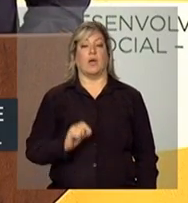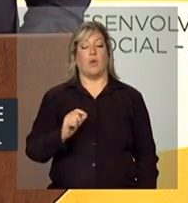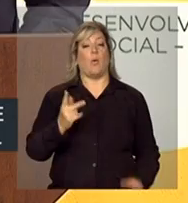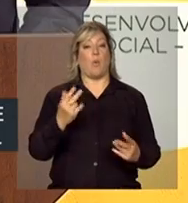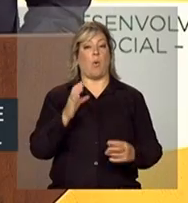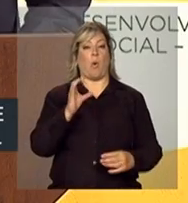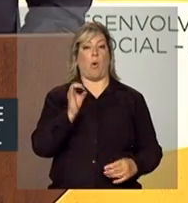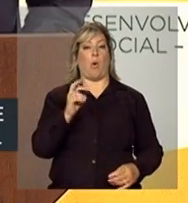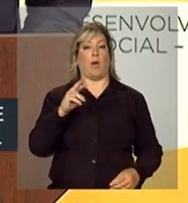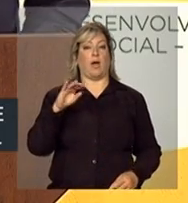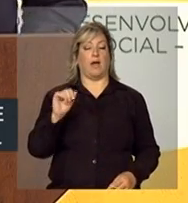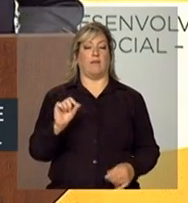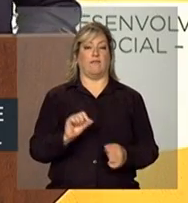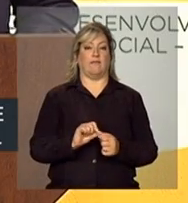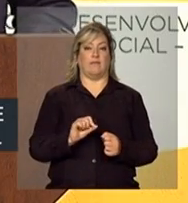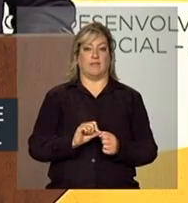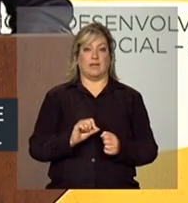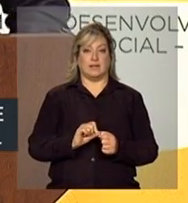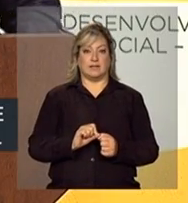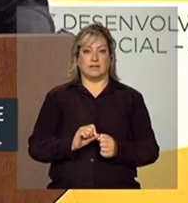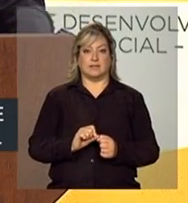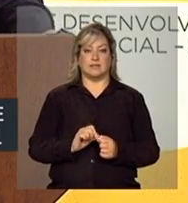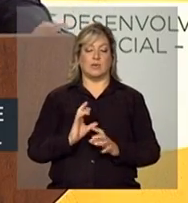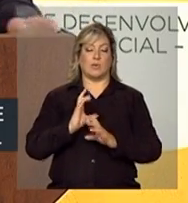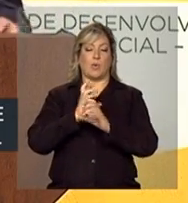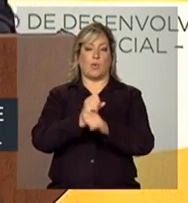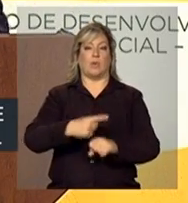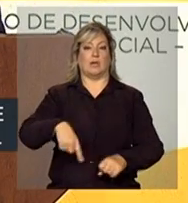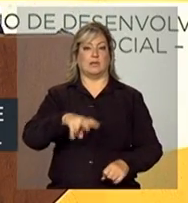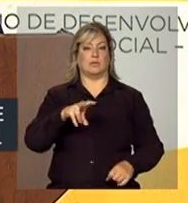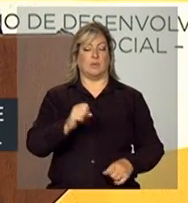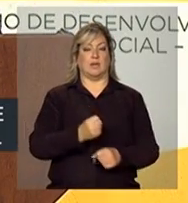fez ao longo do ano, nesses 50 anos.